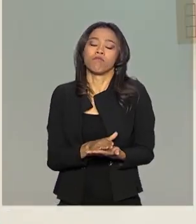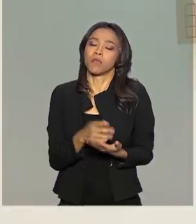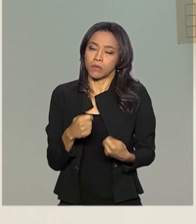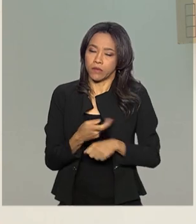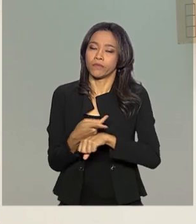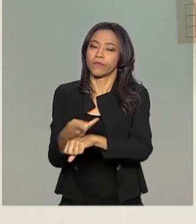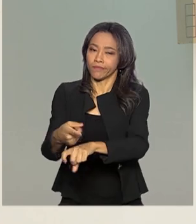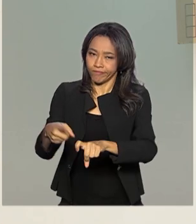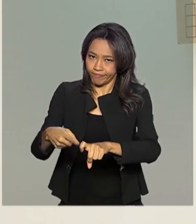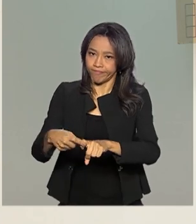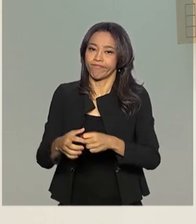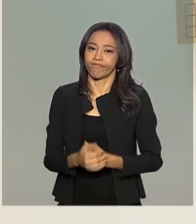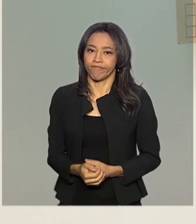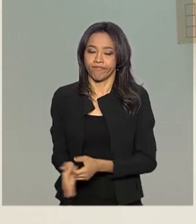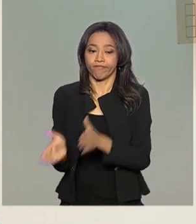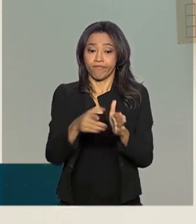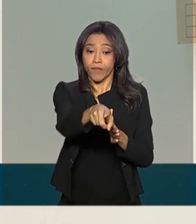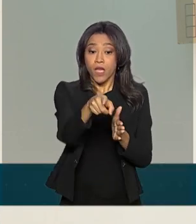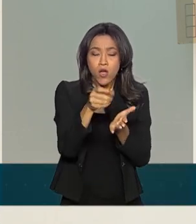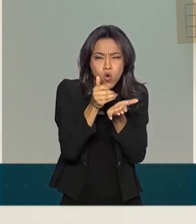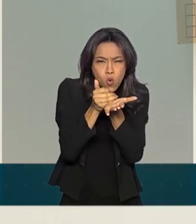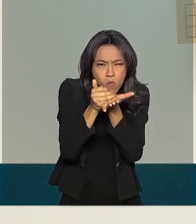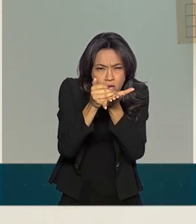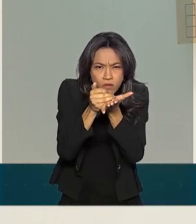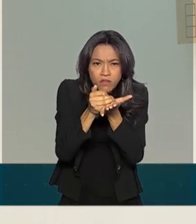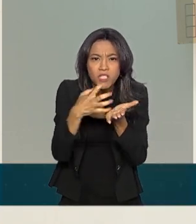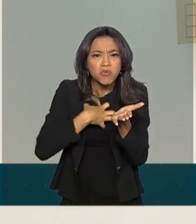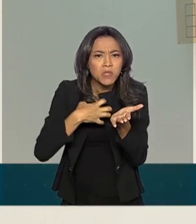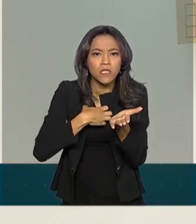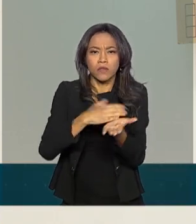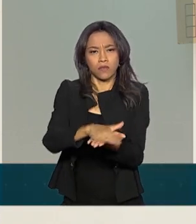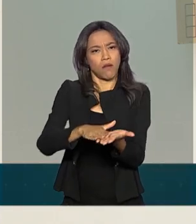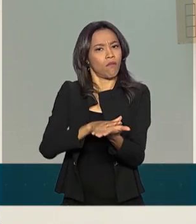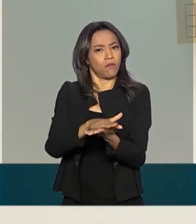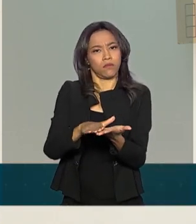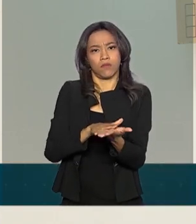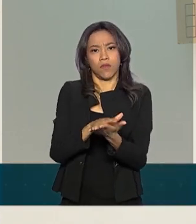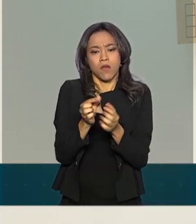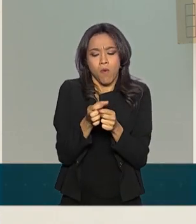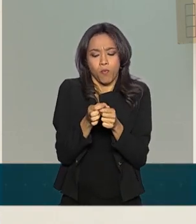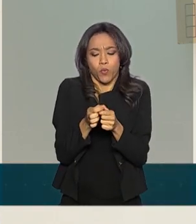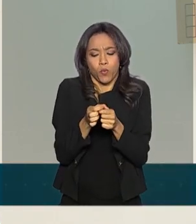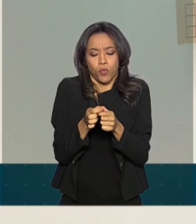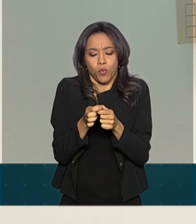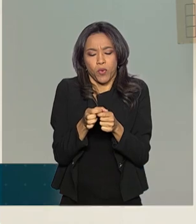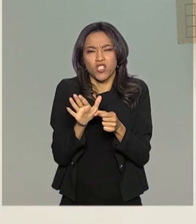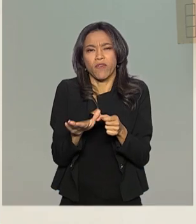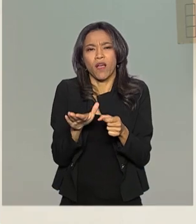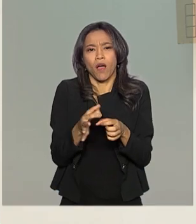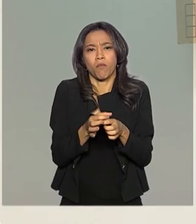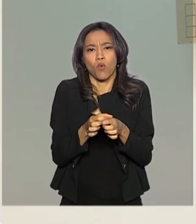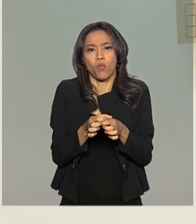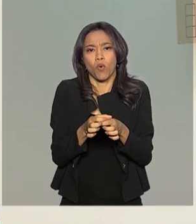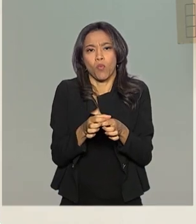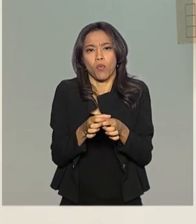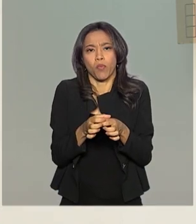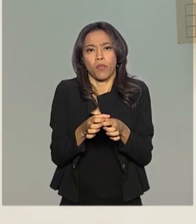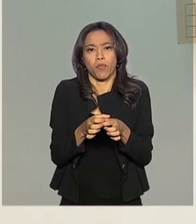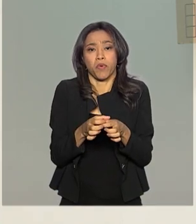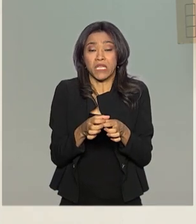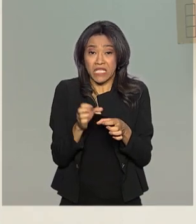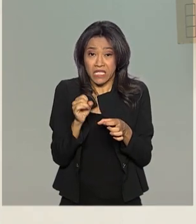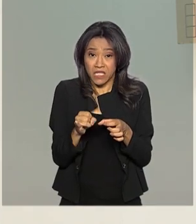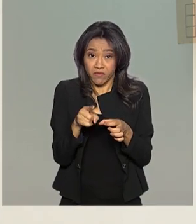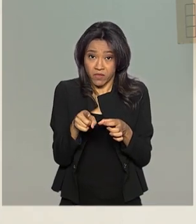O tumor na fase inicial é assintomático, ele é muito pequeno, ele tem um crescimento muito lento nessa fase inicial. Então, se